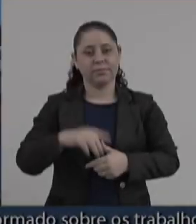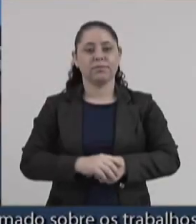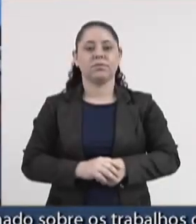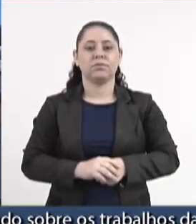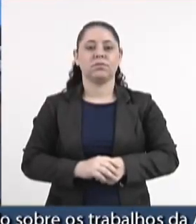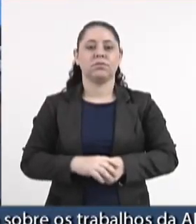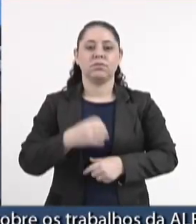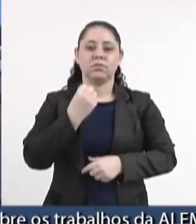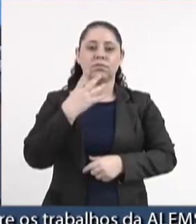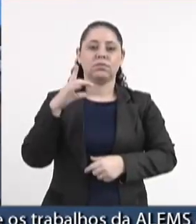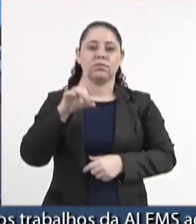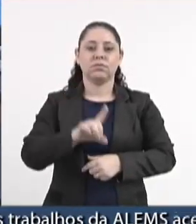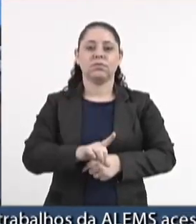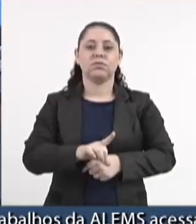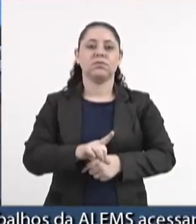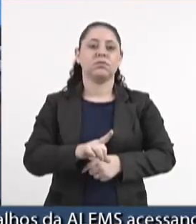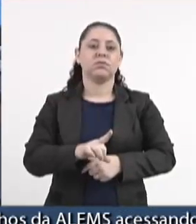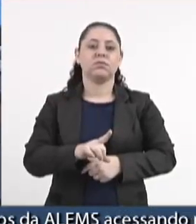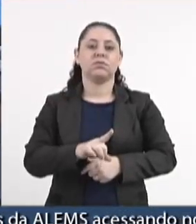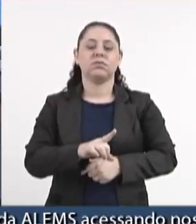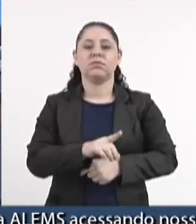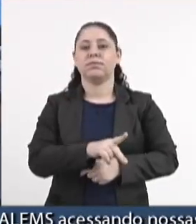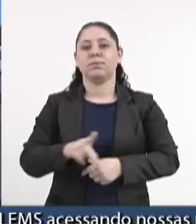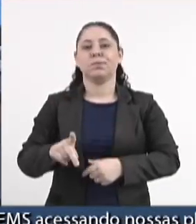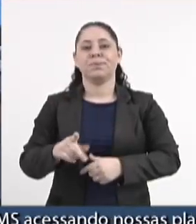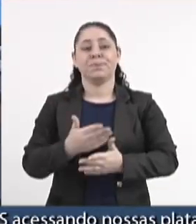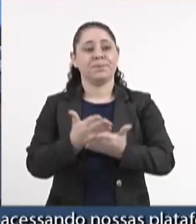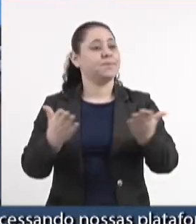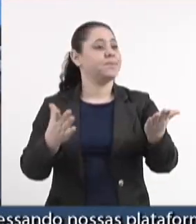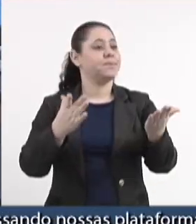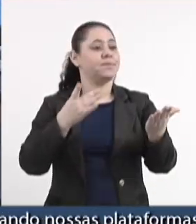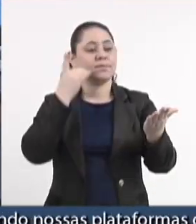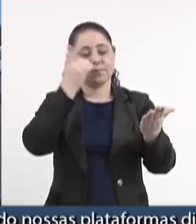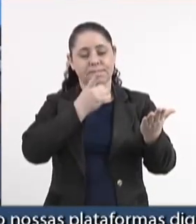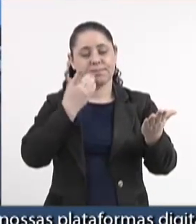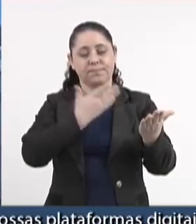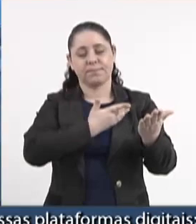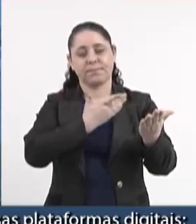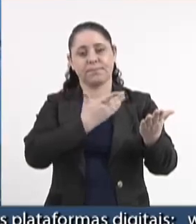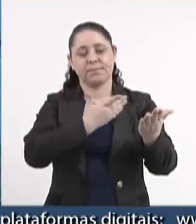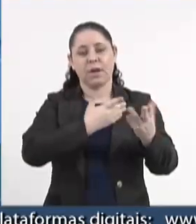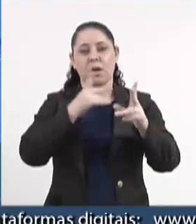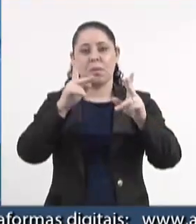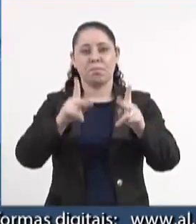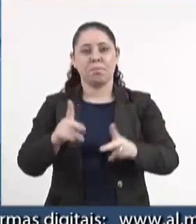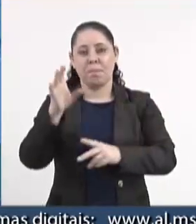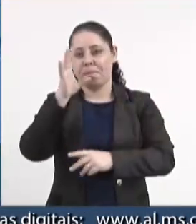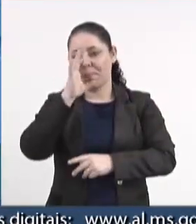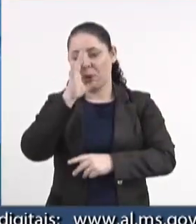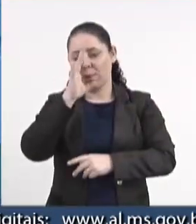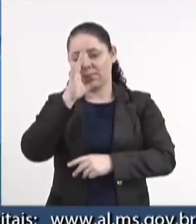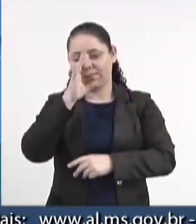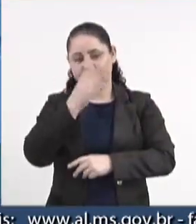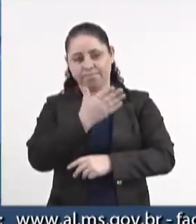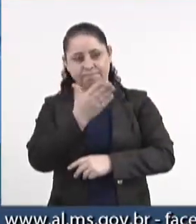Bom dia, senhor presidente, bom dia, nobres colegas deputados, público presente,